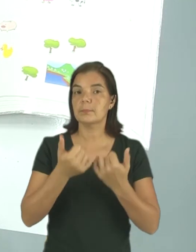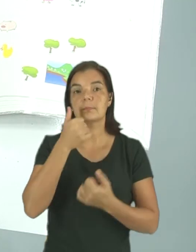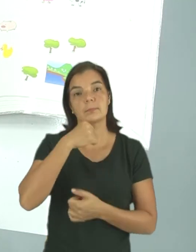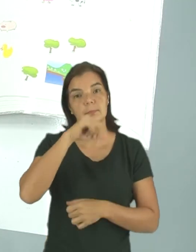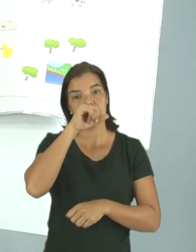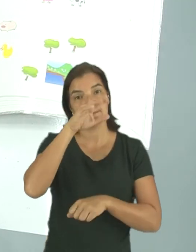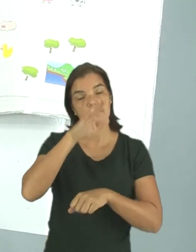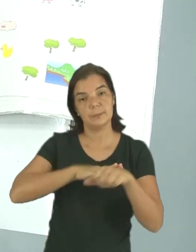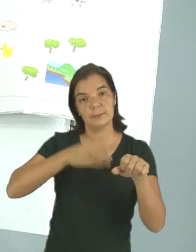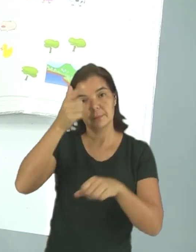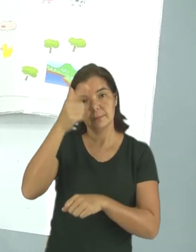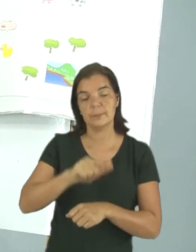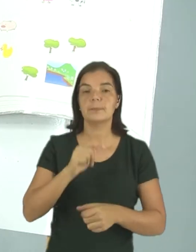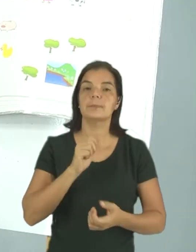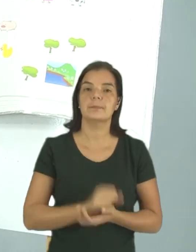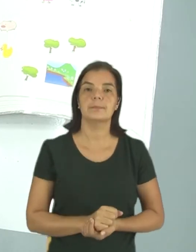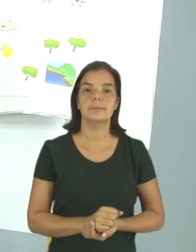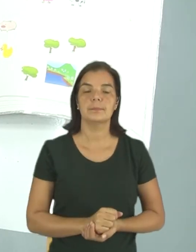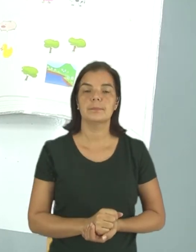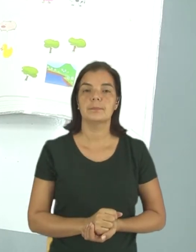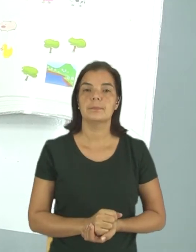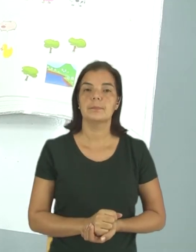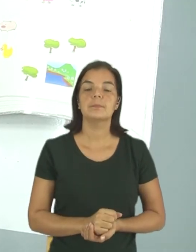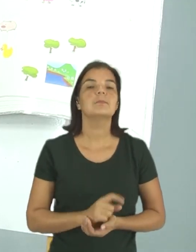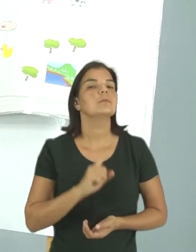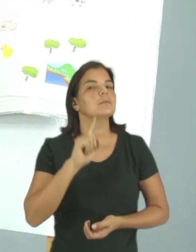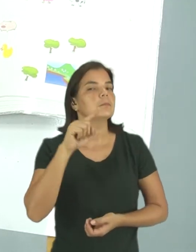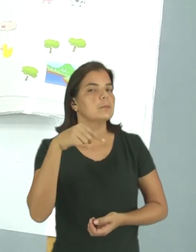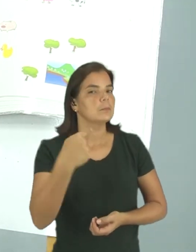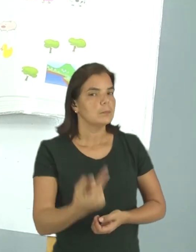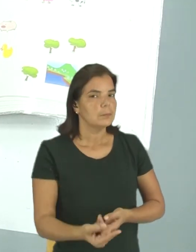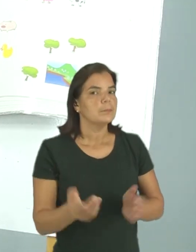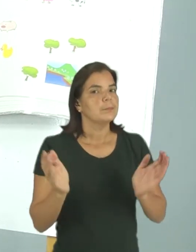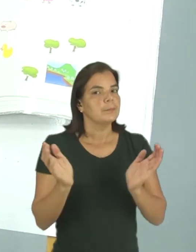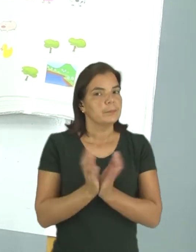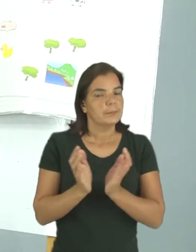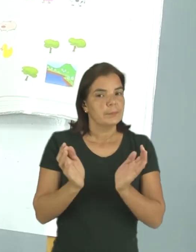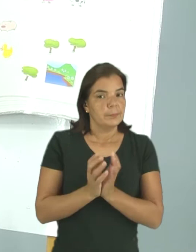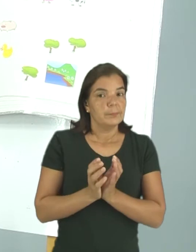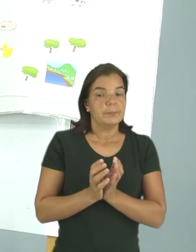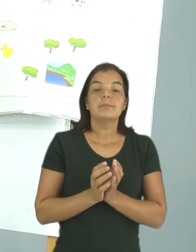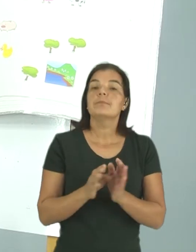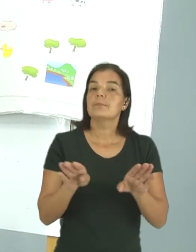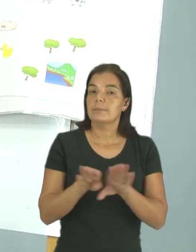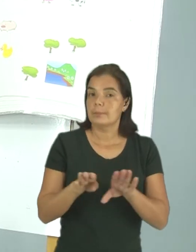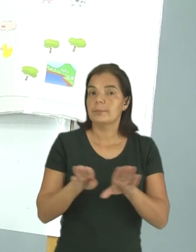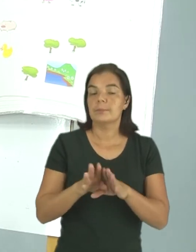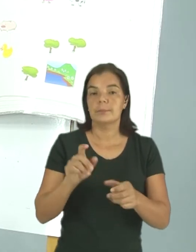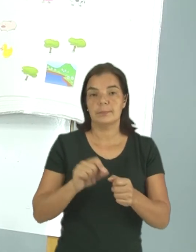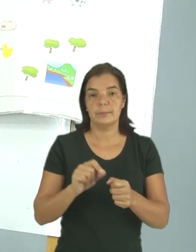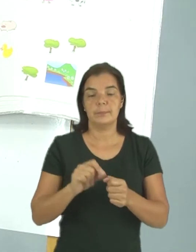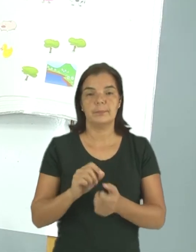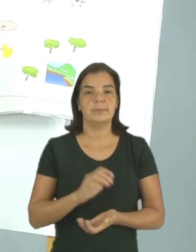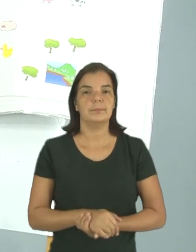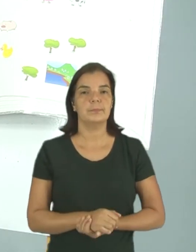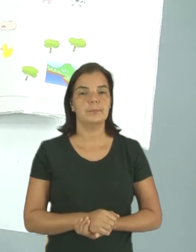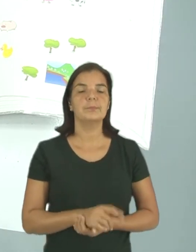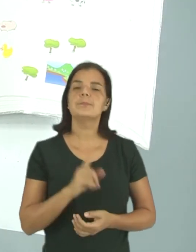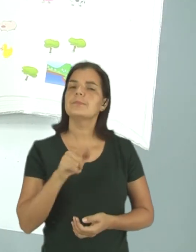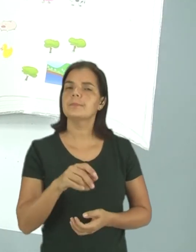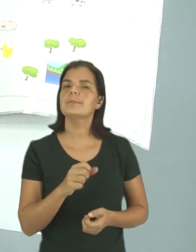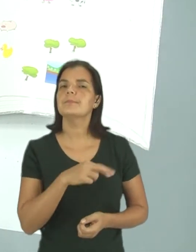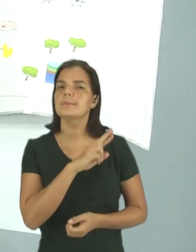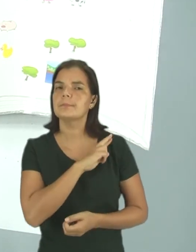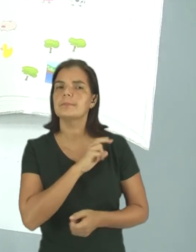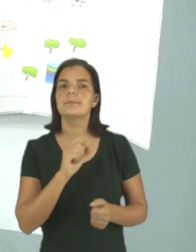mãe dela chamar ela novamente. Depois nós temos um outro grupo de atividades que Mila fez. Esse grupo de